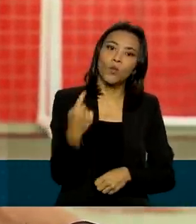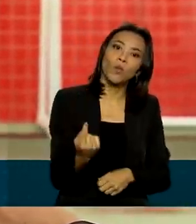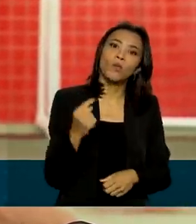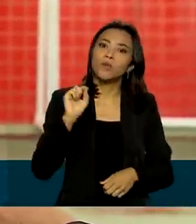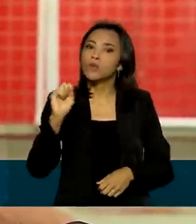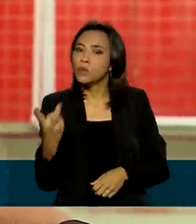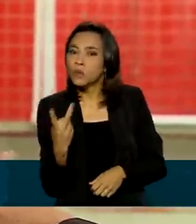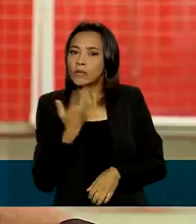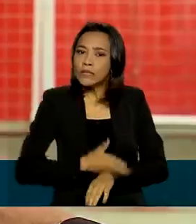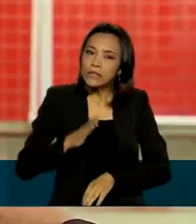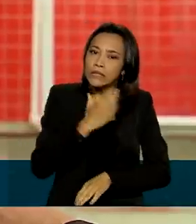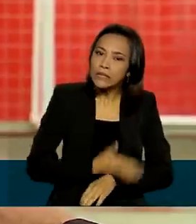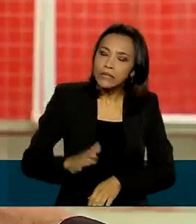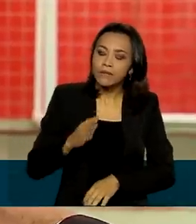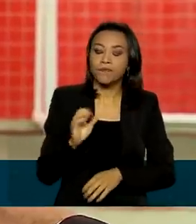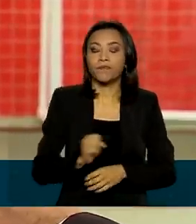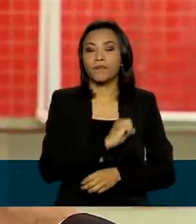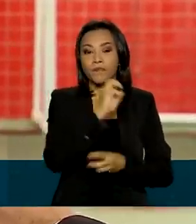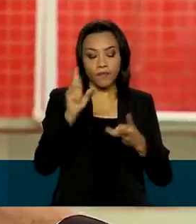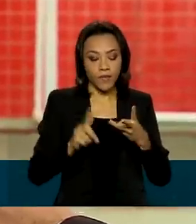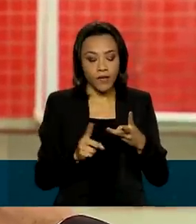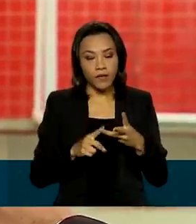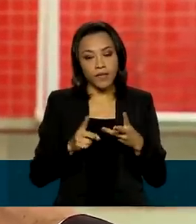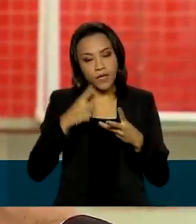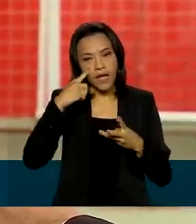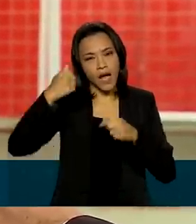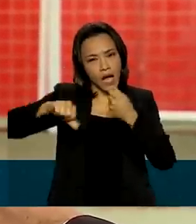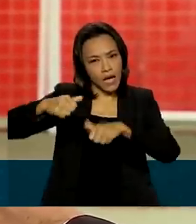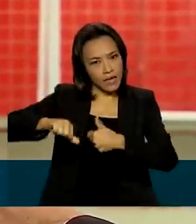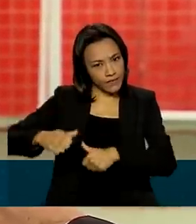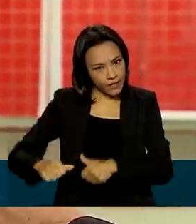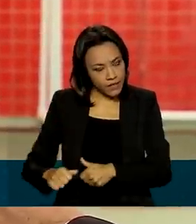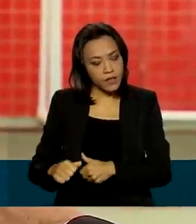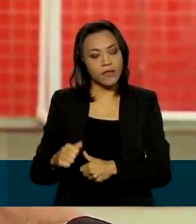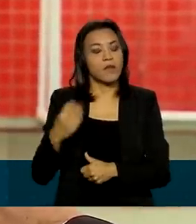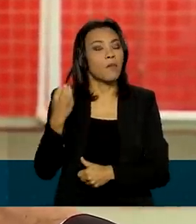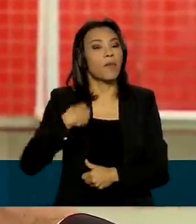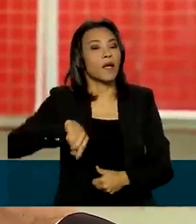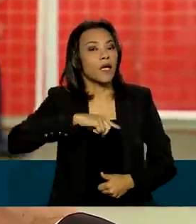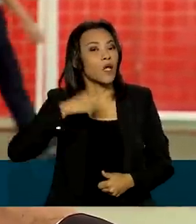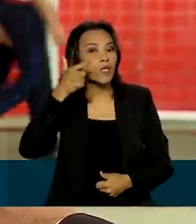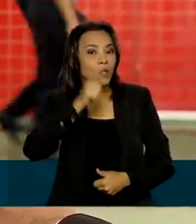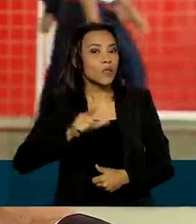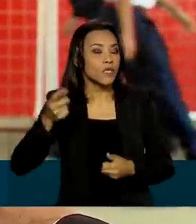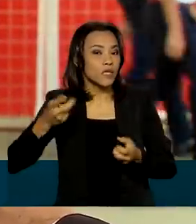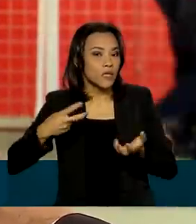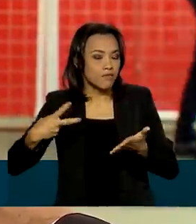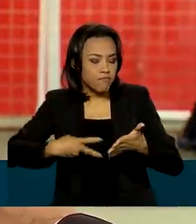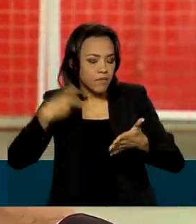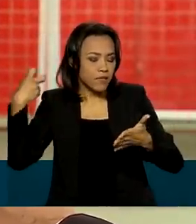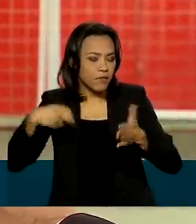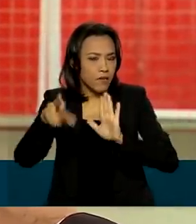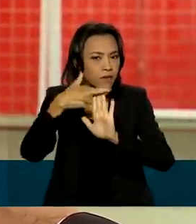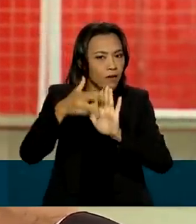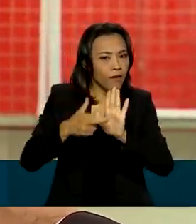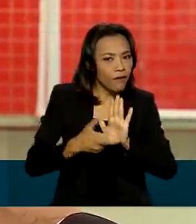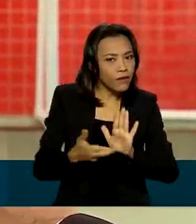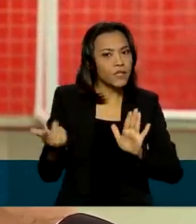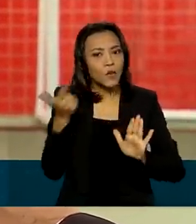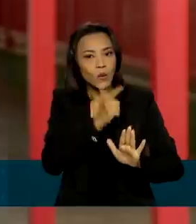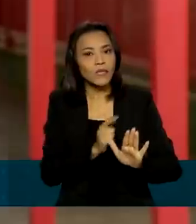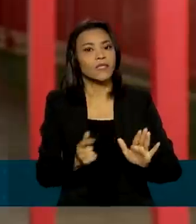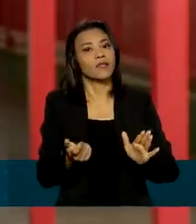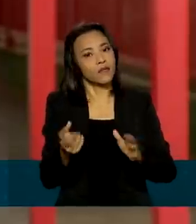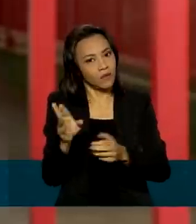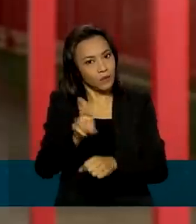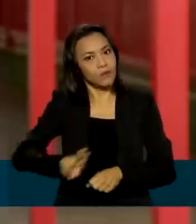simulados. E o terceiro pilar, análise de redação nota mil, para a gente conseguir perceber padrões e aplicar esses padrões dentro dos